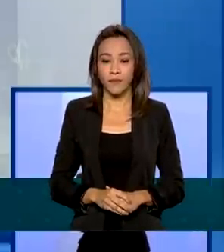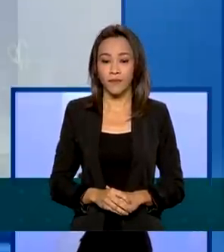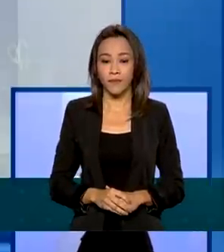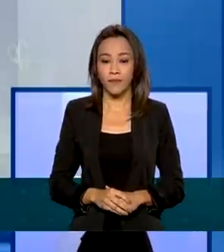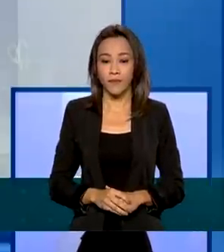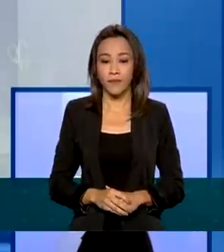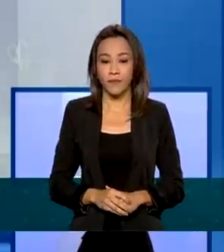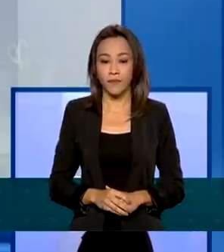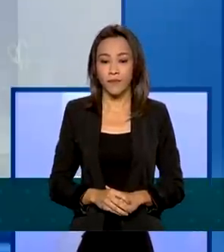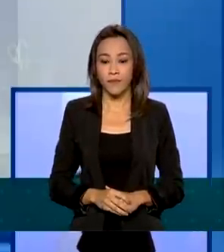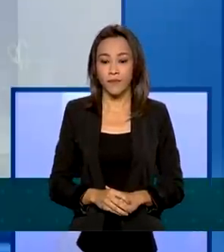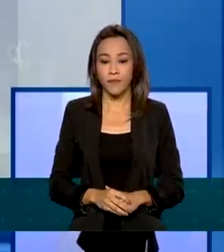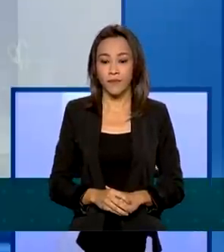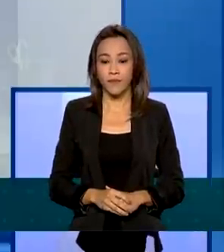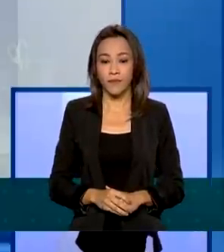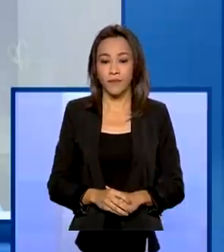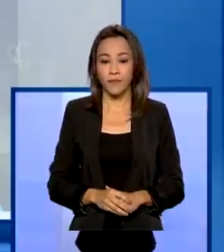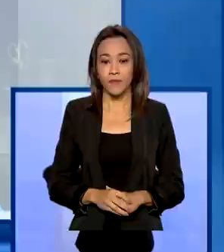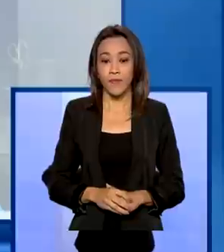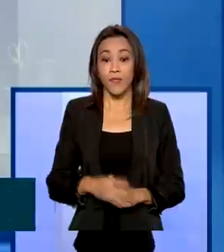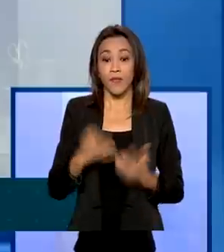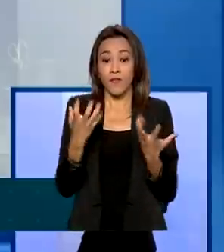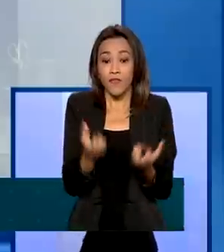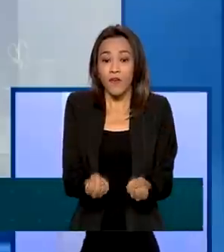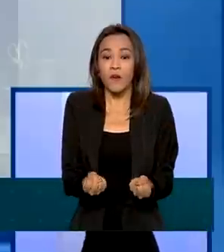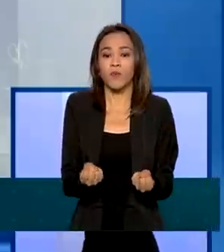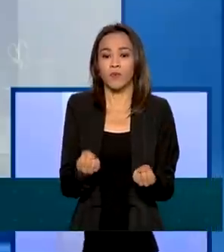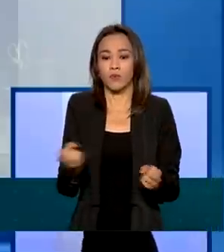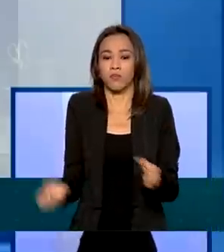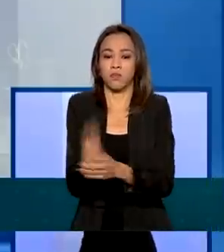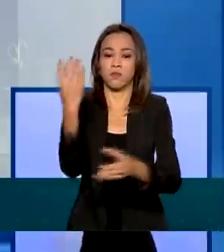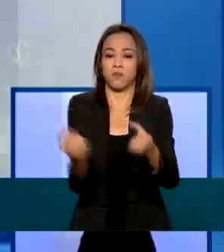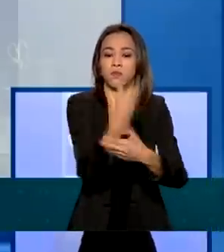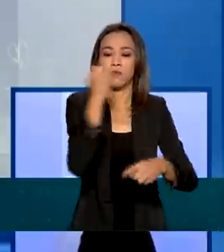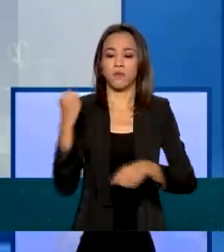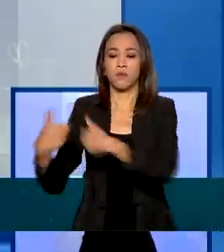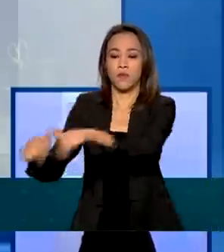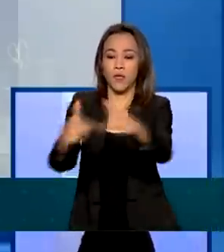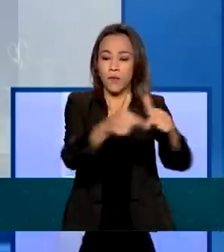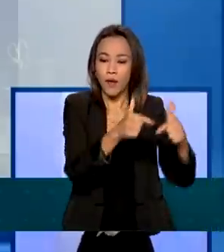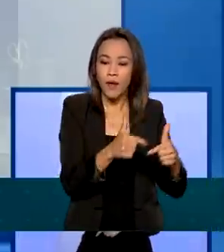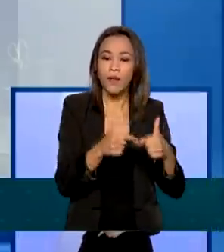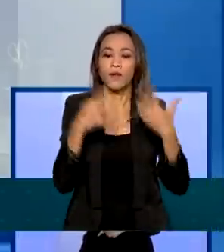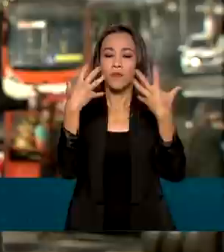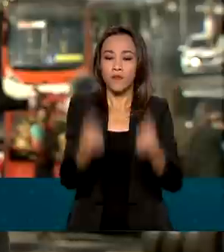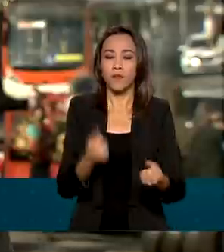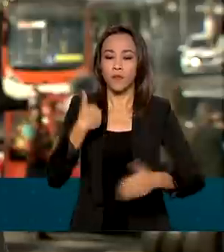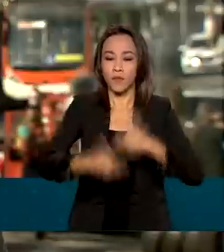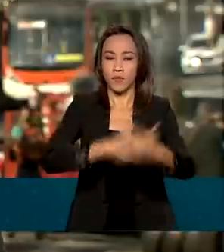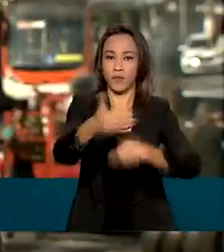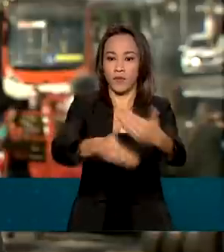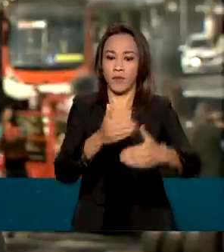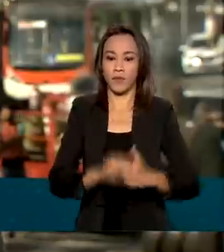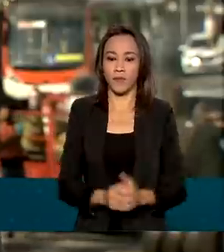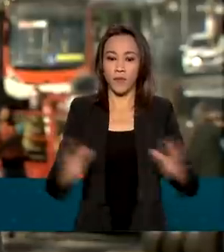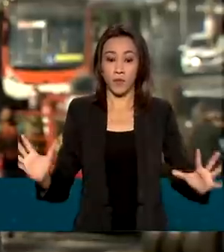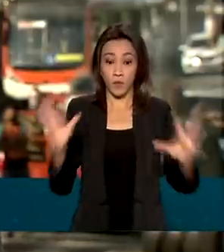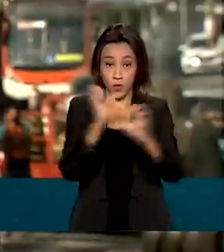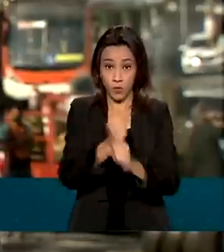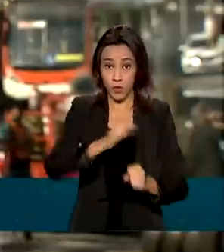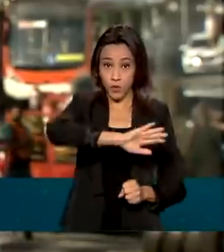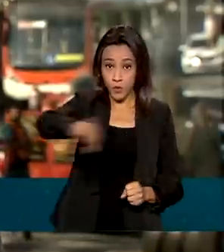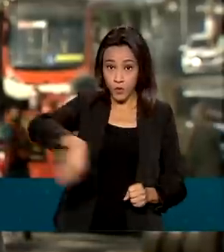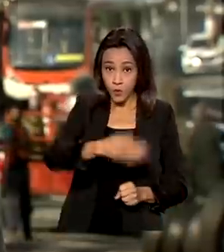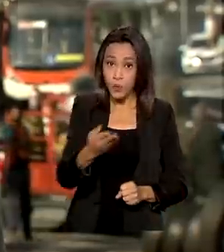economia do país. Vamos gerar emprego, vamos gerar renda, vamos gerar desenvolvimento. No total, esses